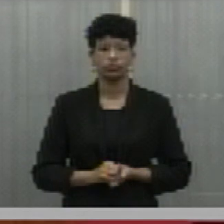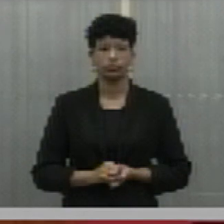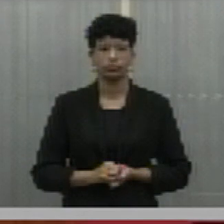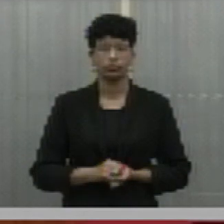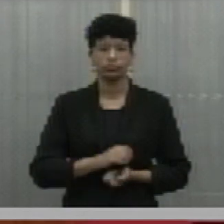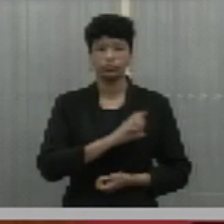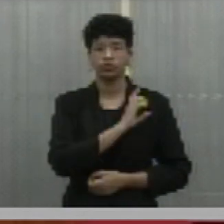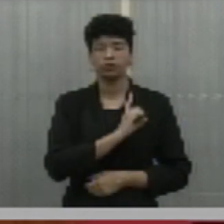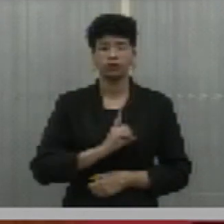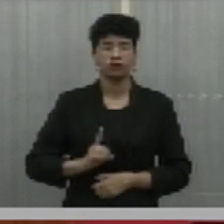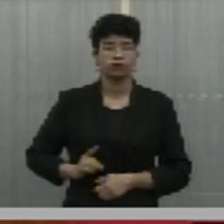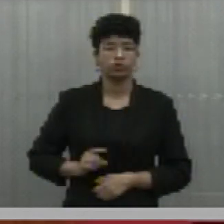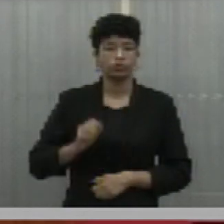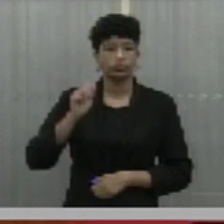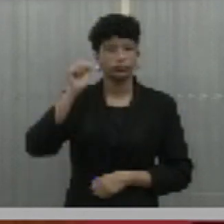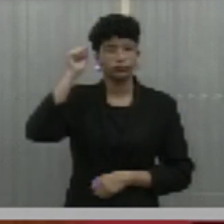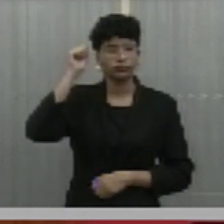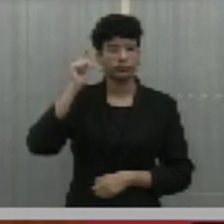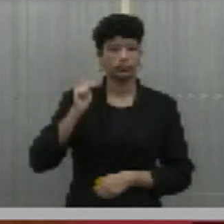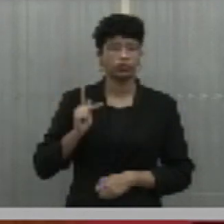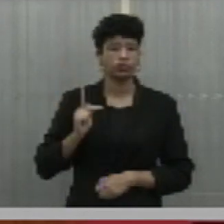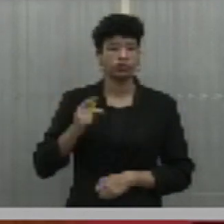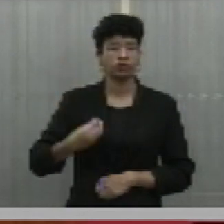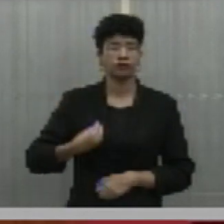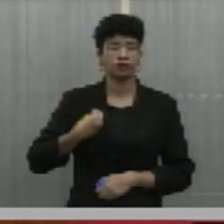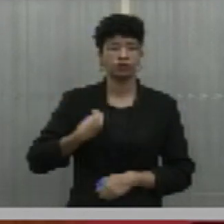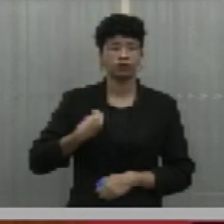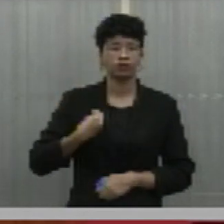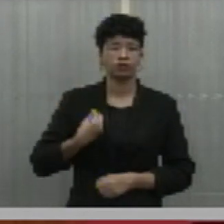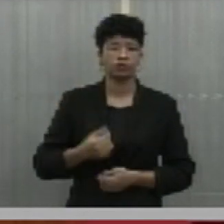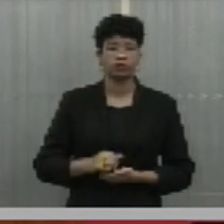Deputada Ana Paula. Presente.